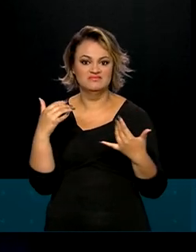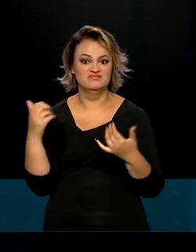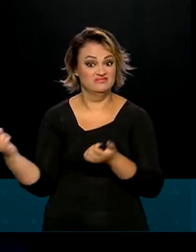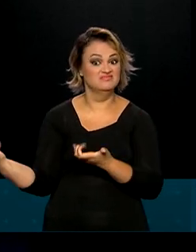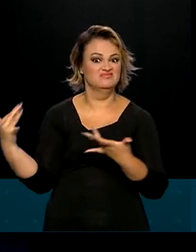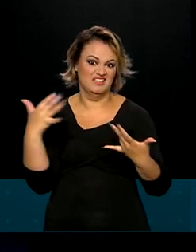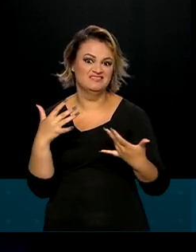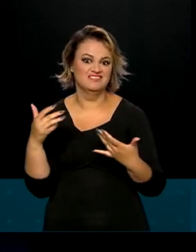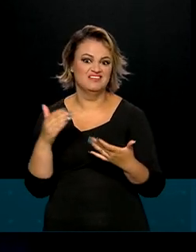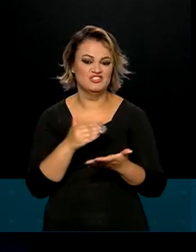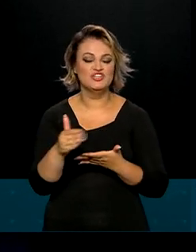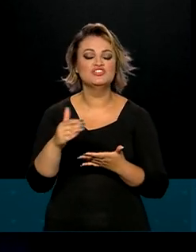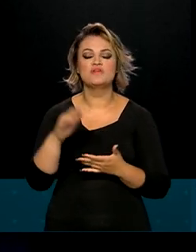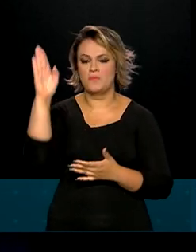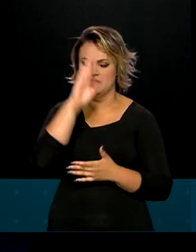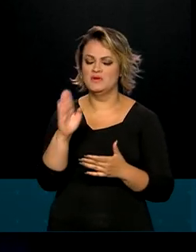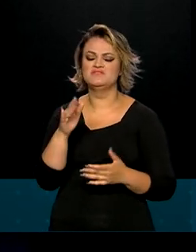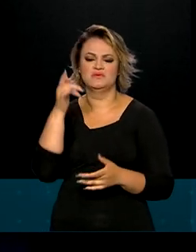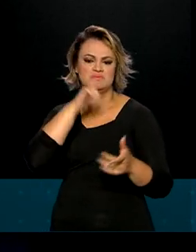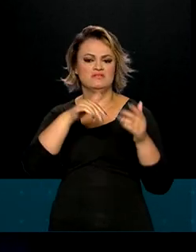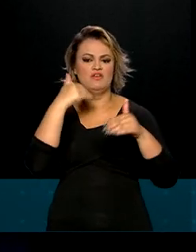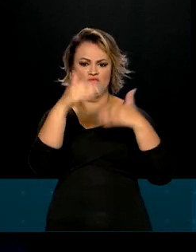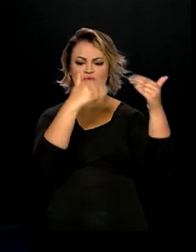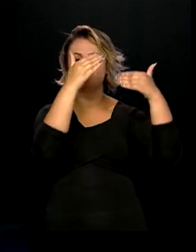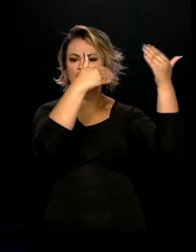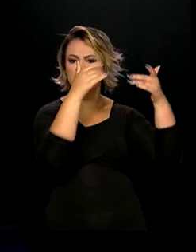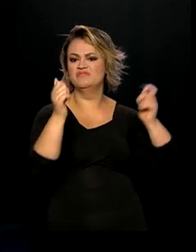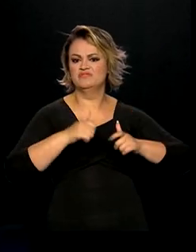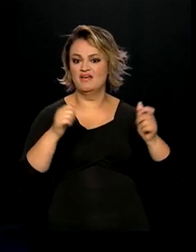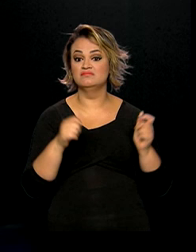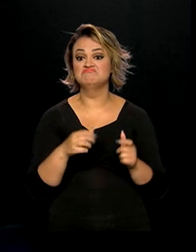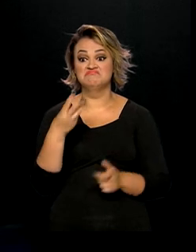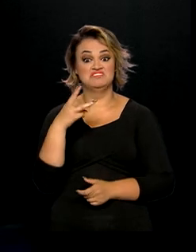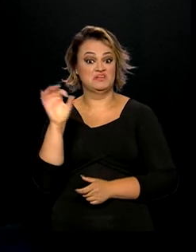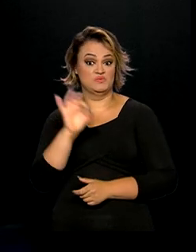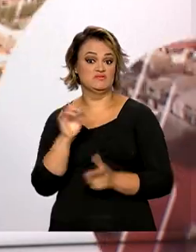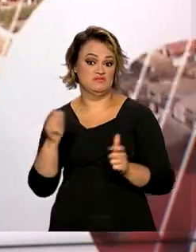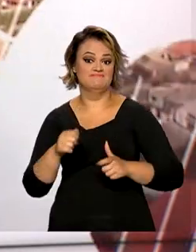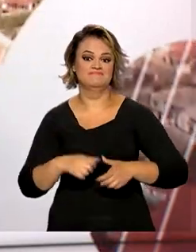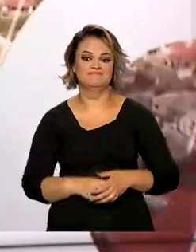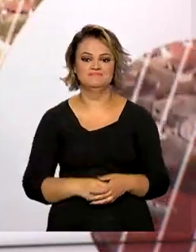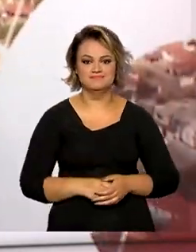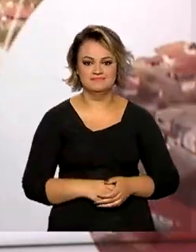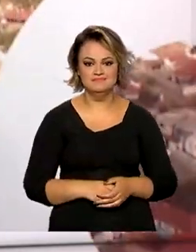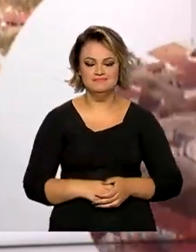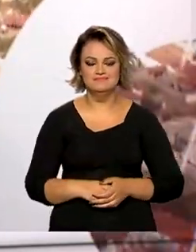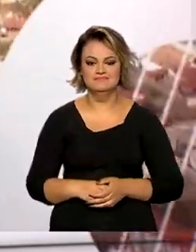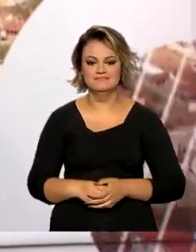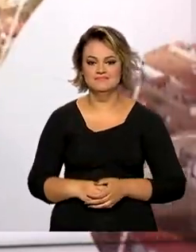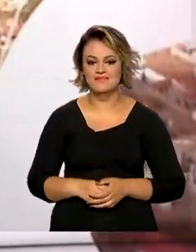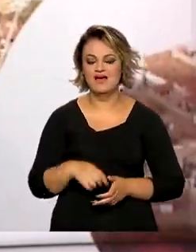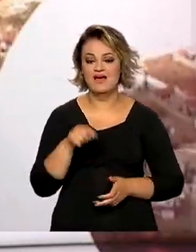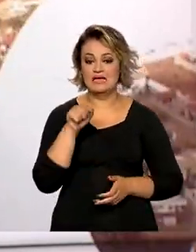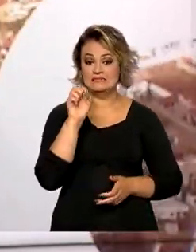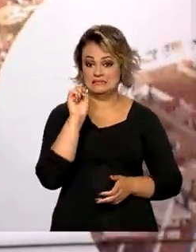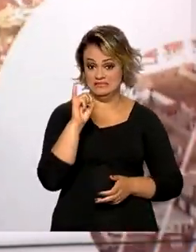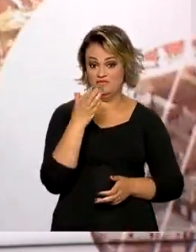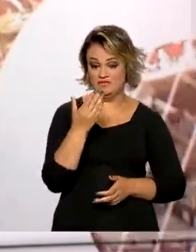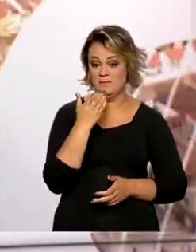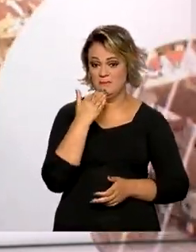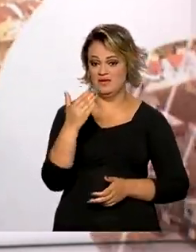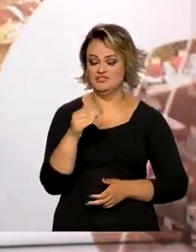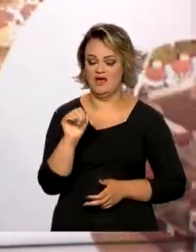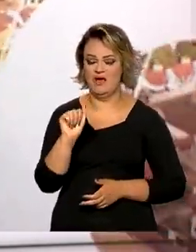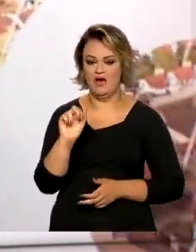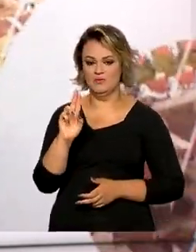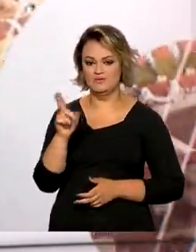ainda. Então, o Brasil vai continuar subindo. Pode chegar a 3% este ano. Quem for solicitar o auxílio por